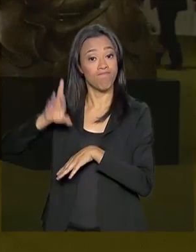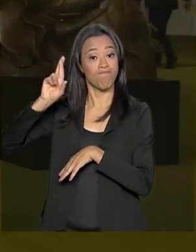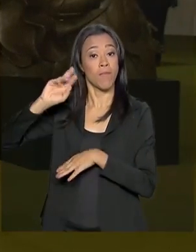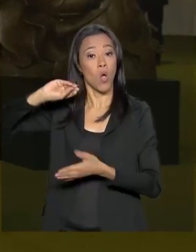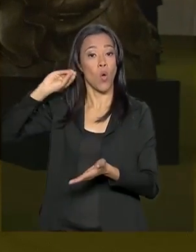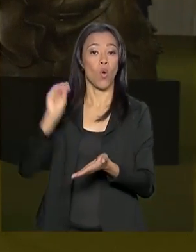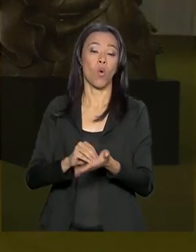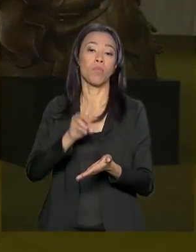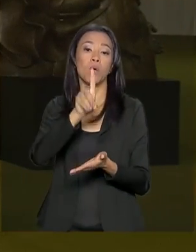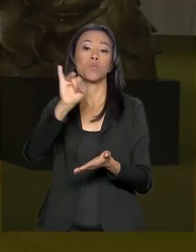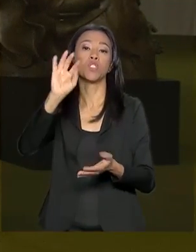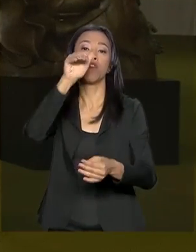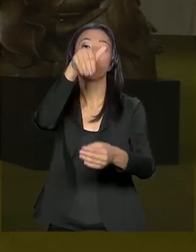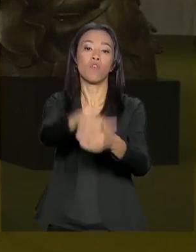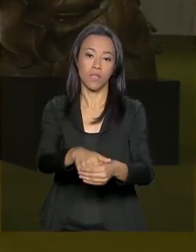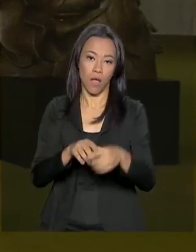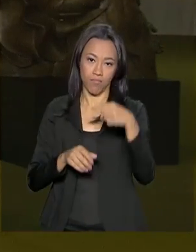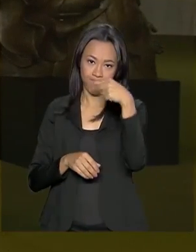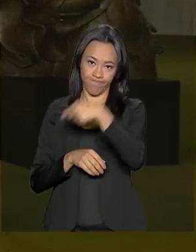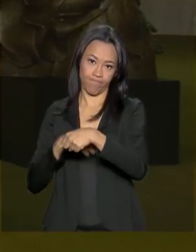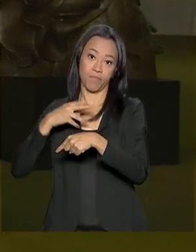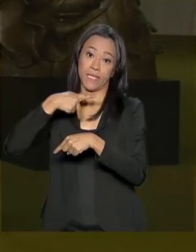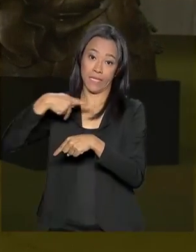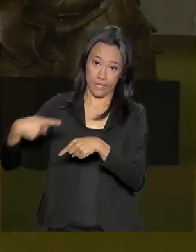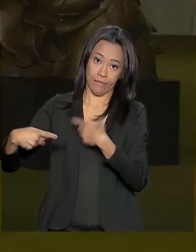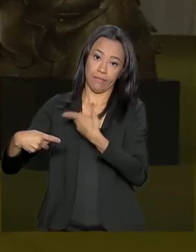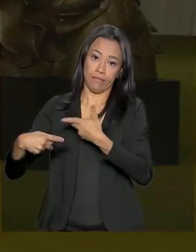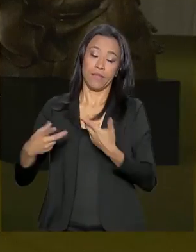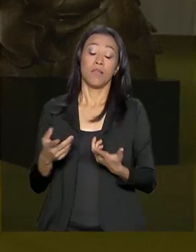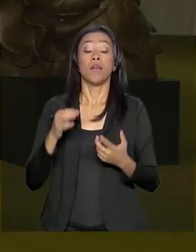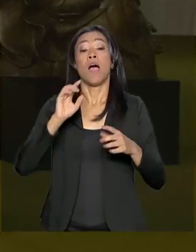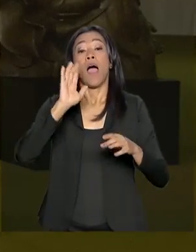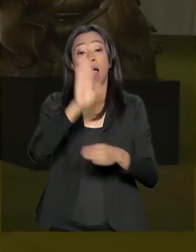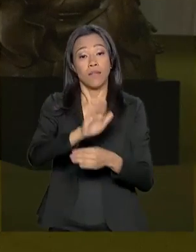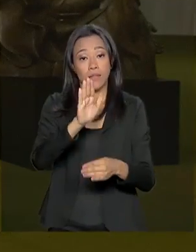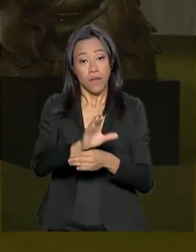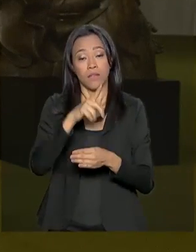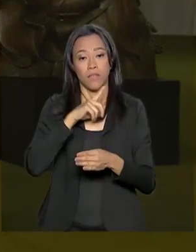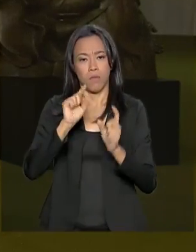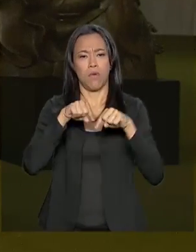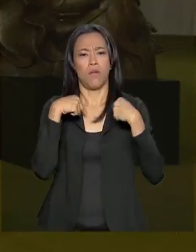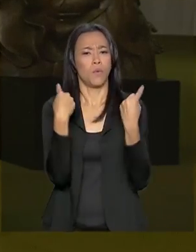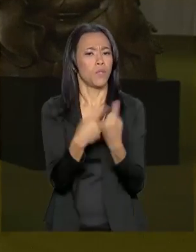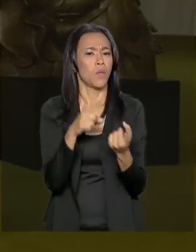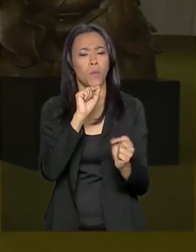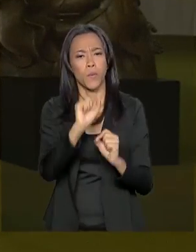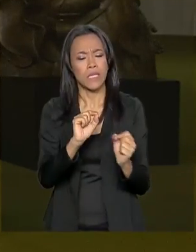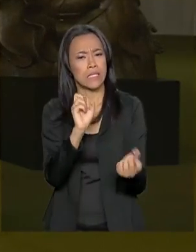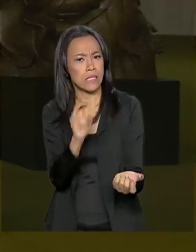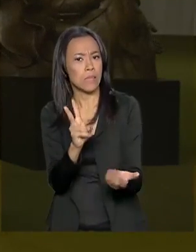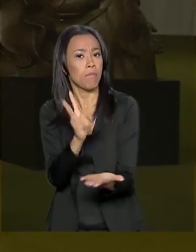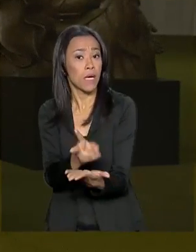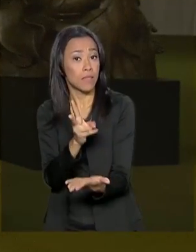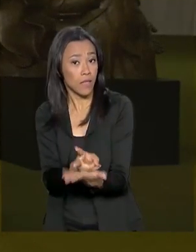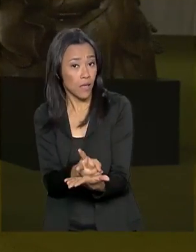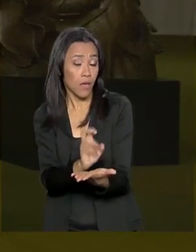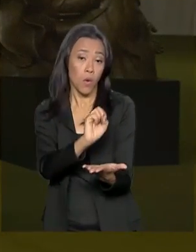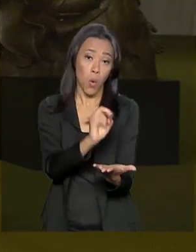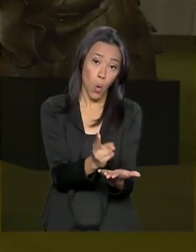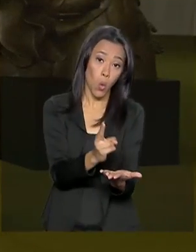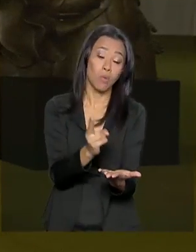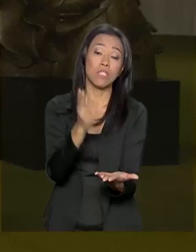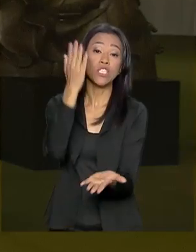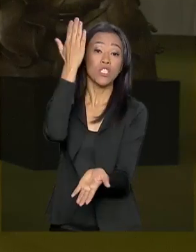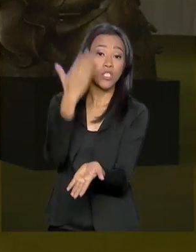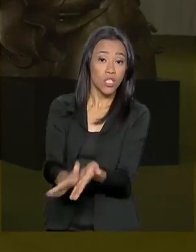a votação. No Senado, os parlamentares, hoje à tarde, vão se reunir em plenário para decidir se vão manter ou derrubar os